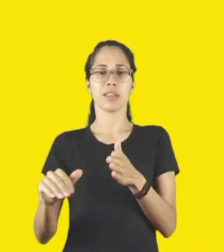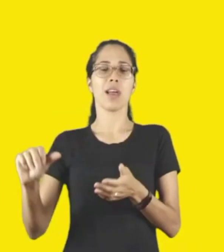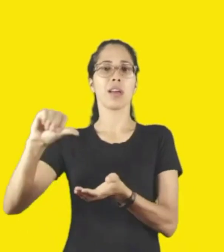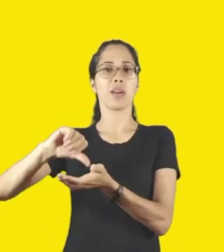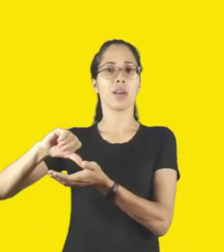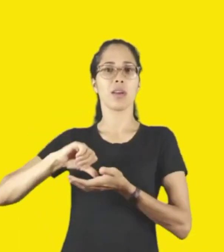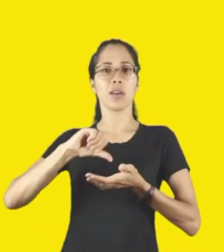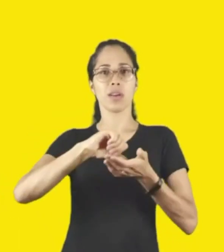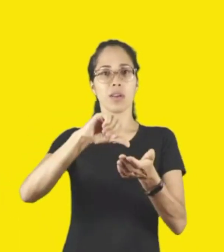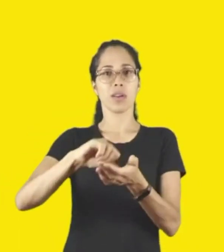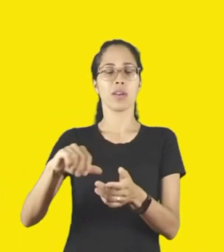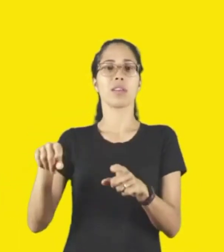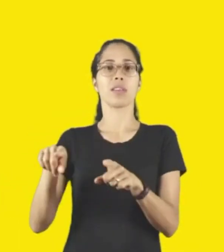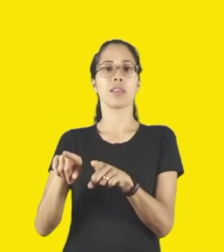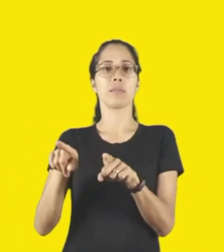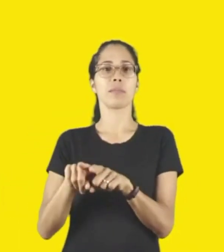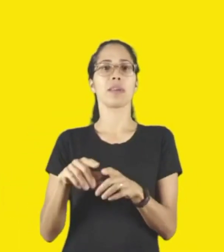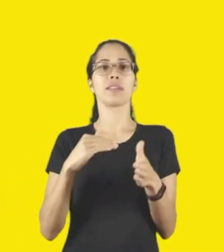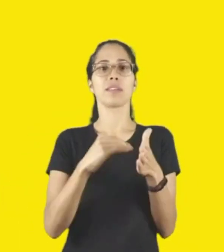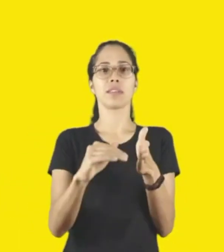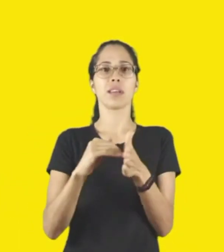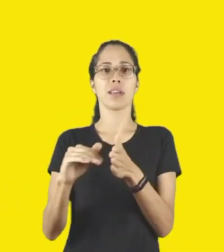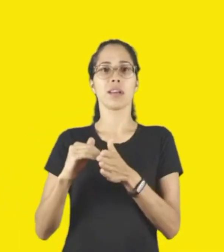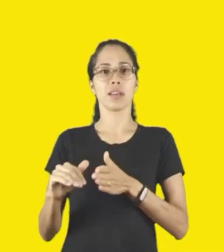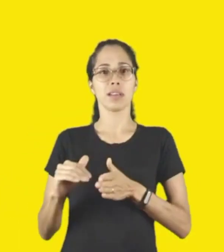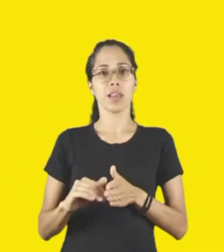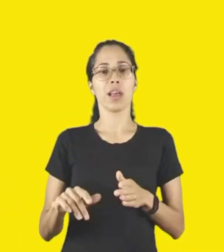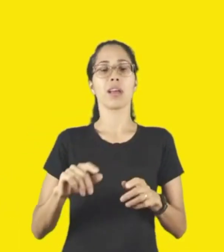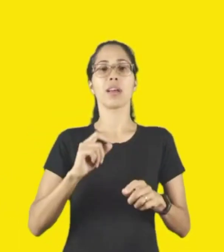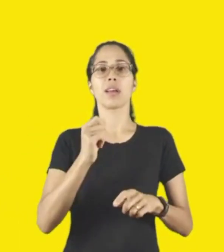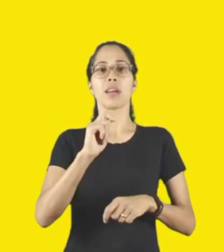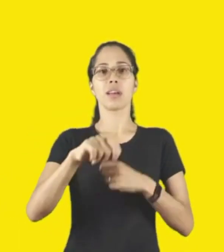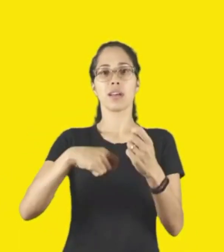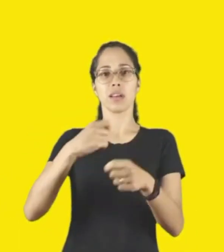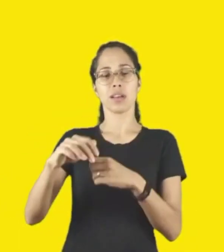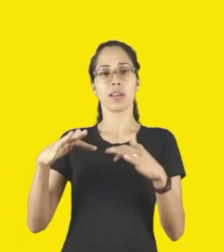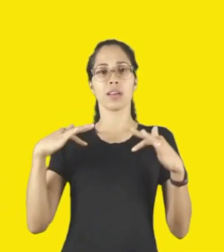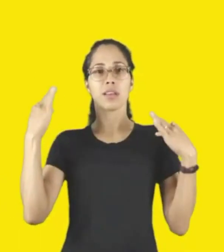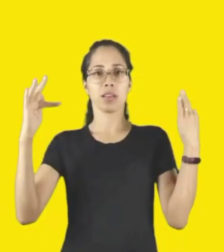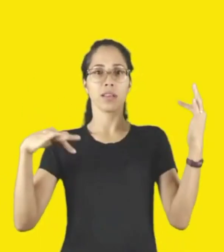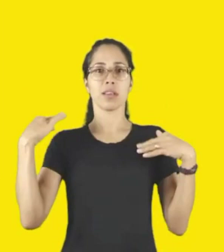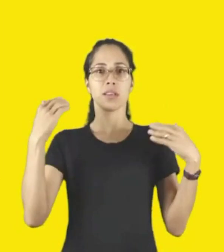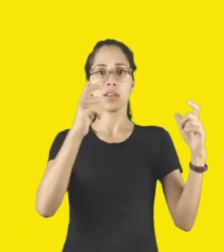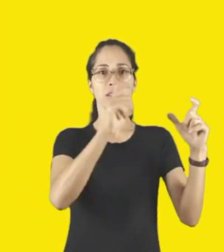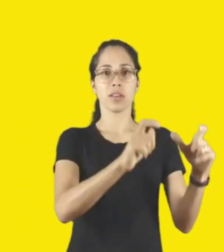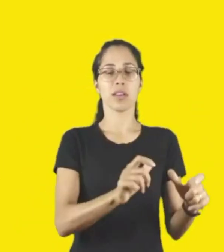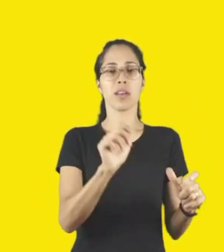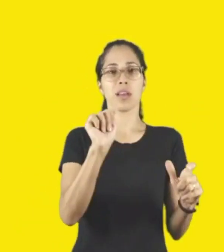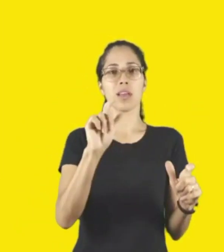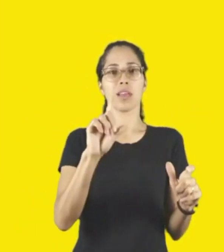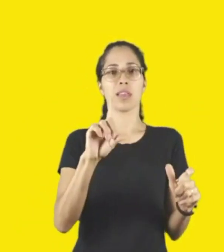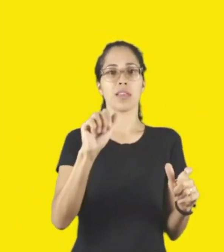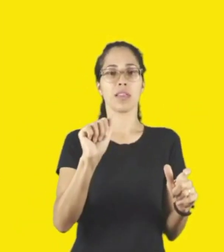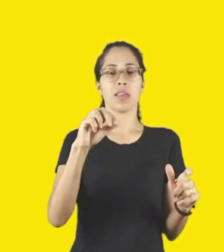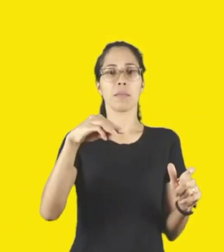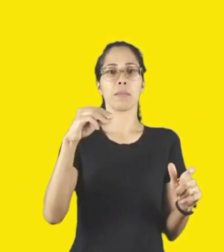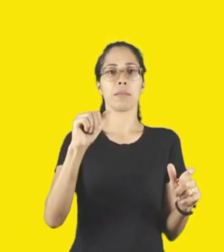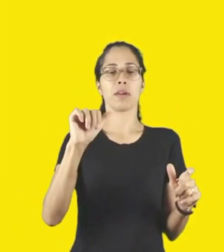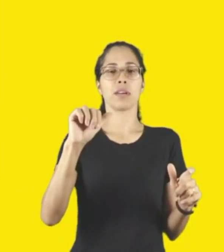representantes de sindicatos do comércio, serviços e turismo dos municípios de Adamantina, Andradina,